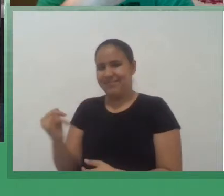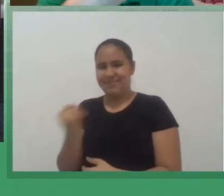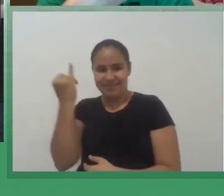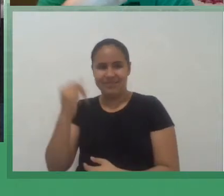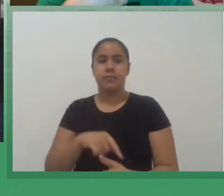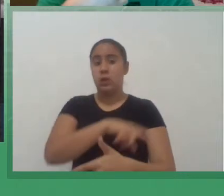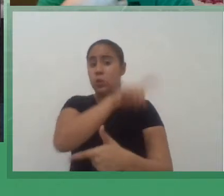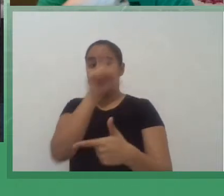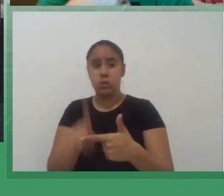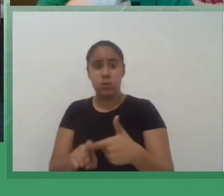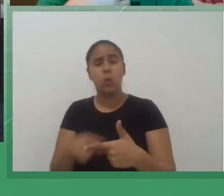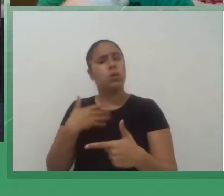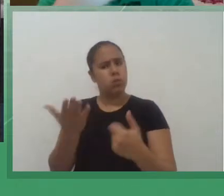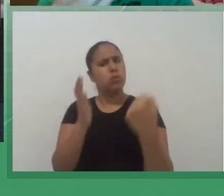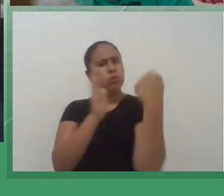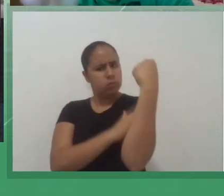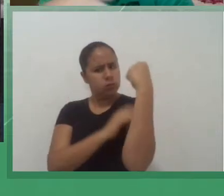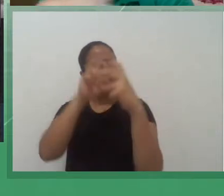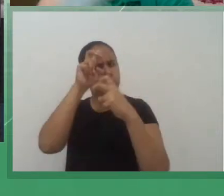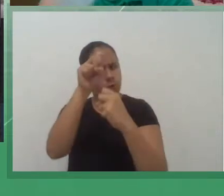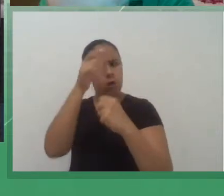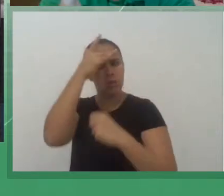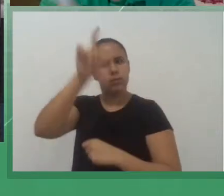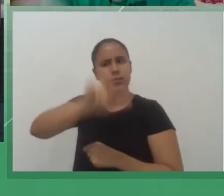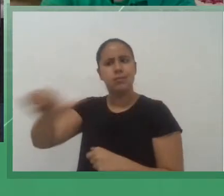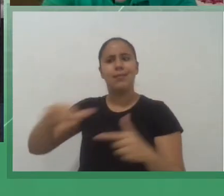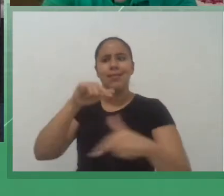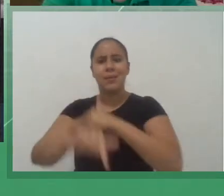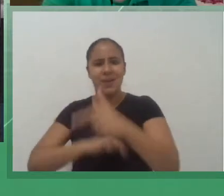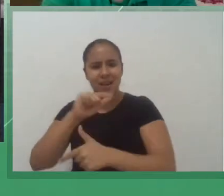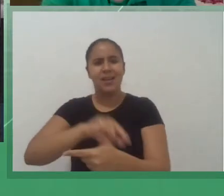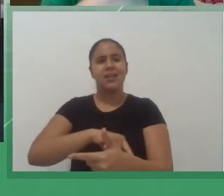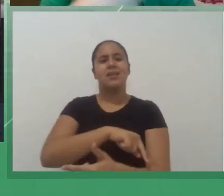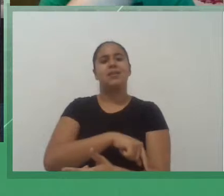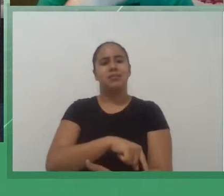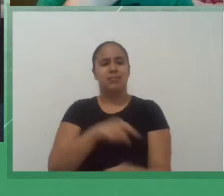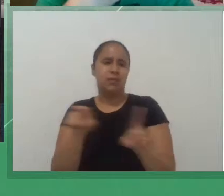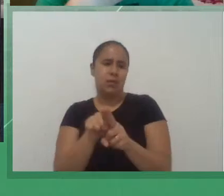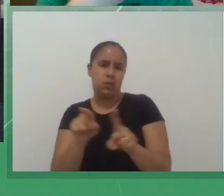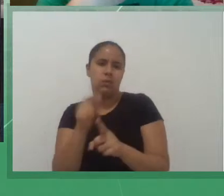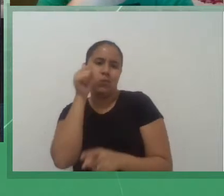trabalhadores homens em terceiro plano quando aparece são as mulheres né